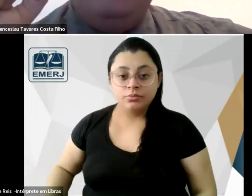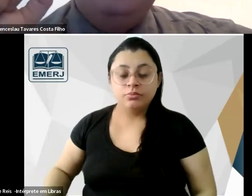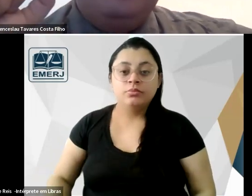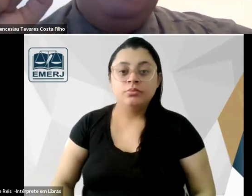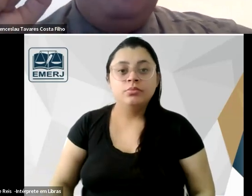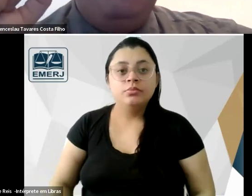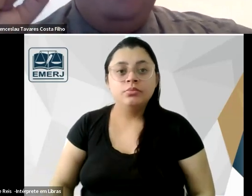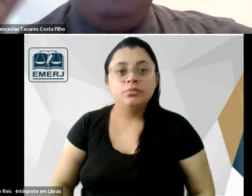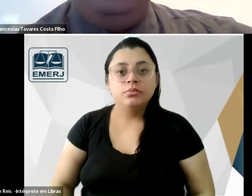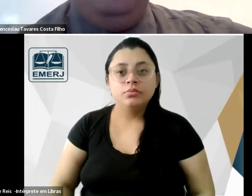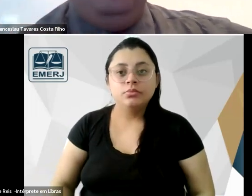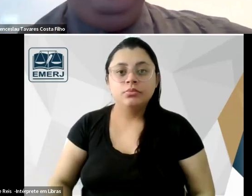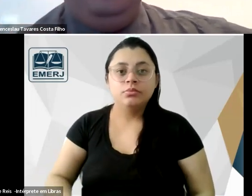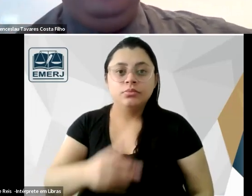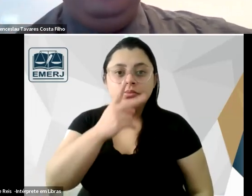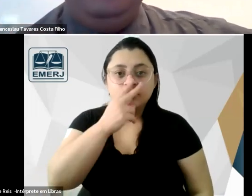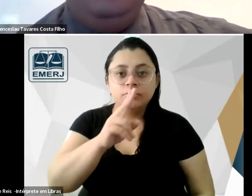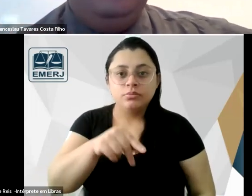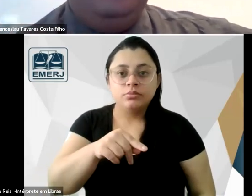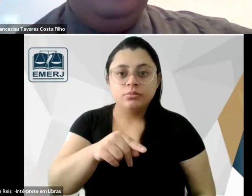achava que era uma expressão muito mais nova